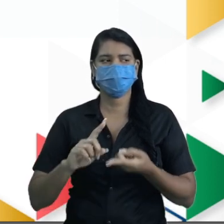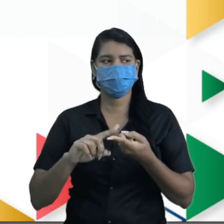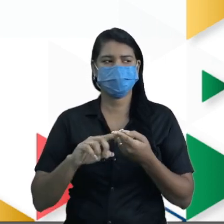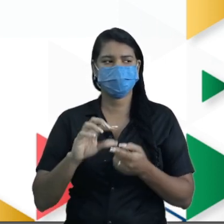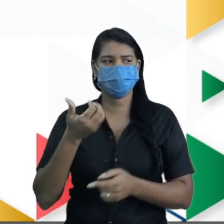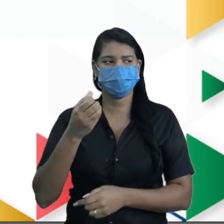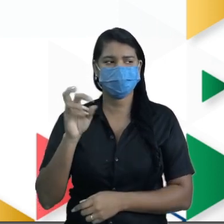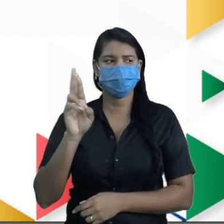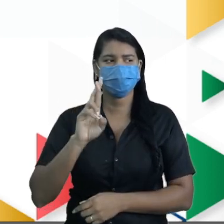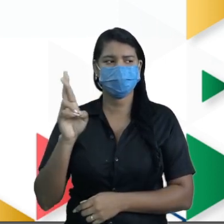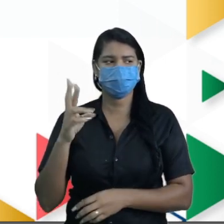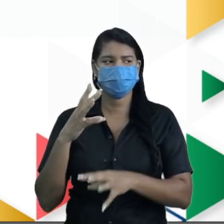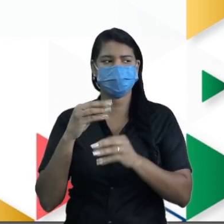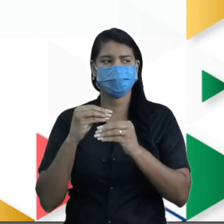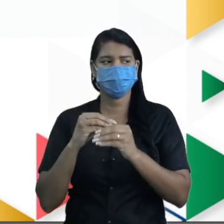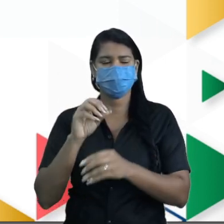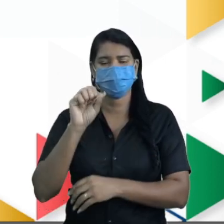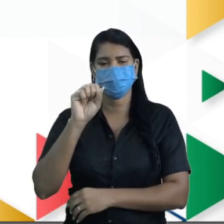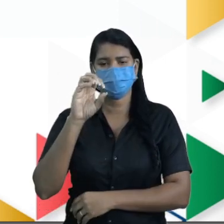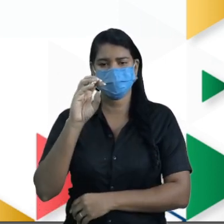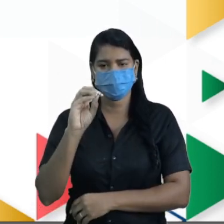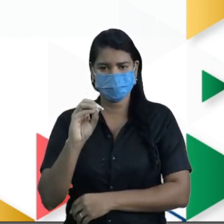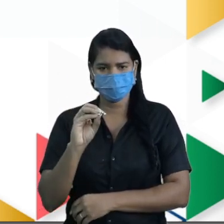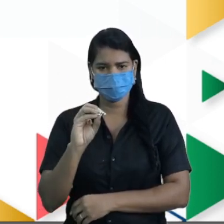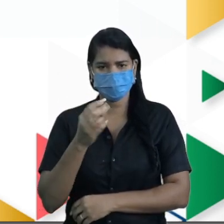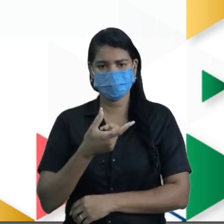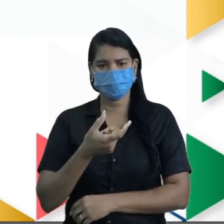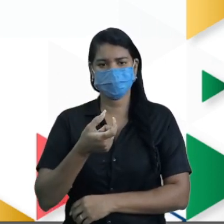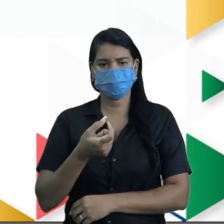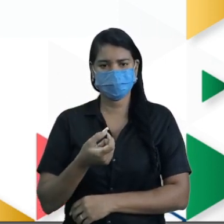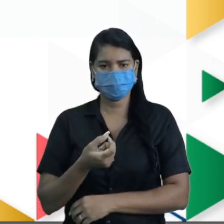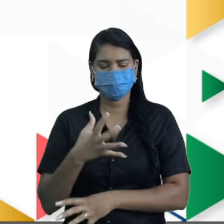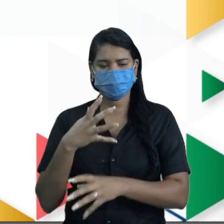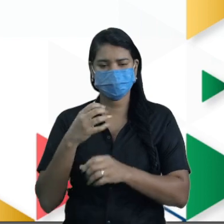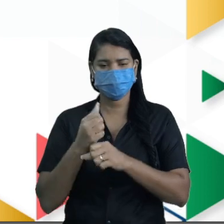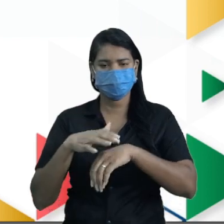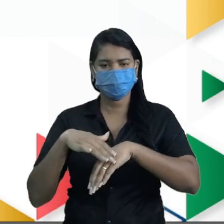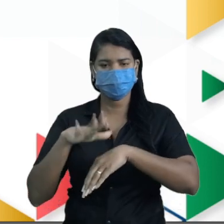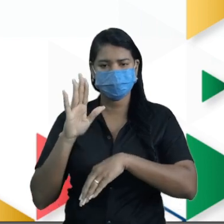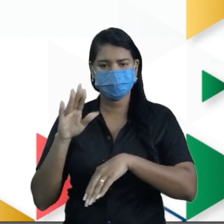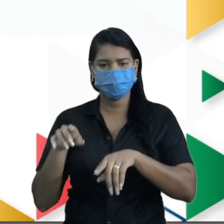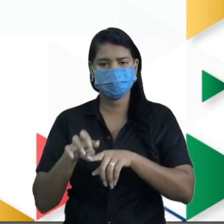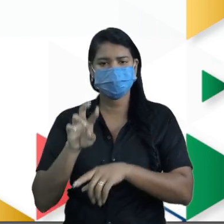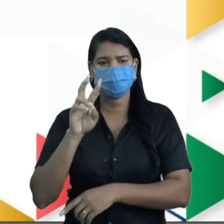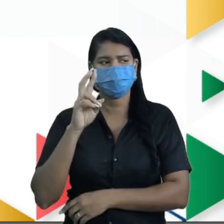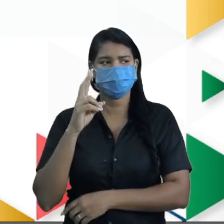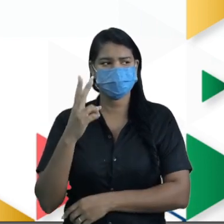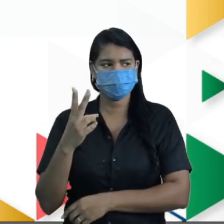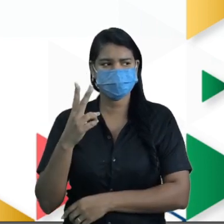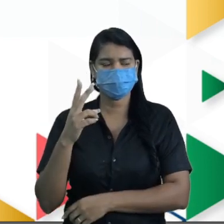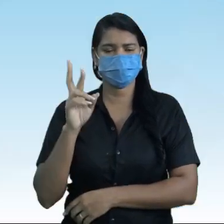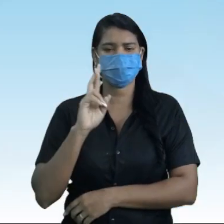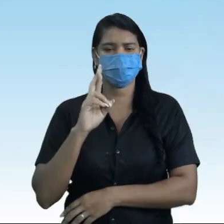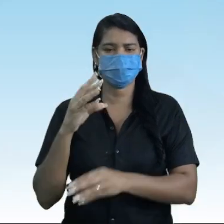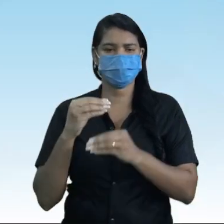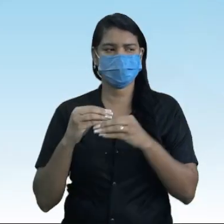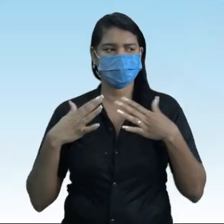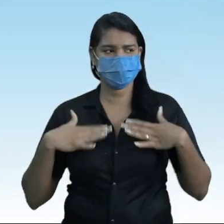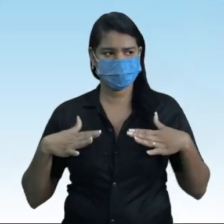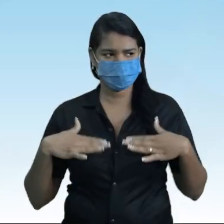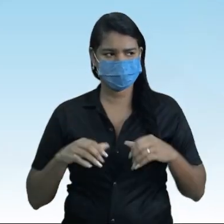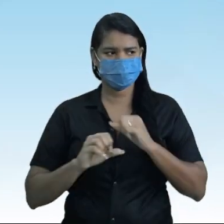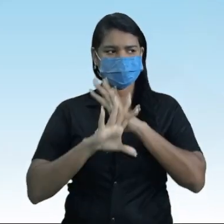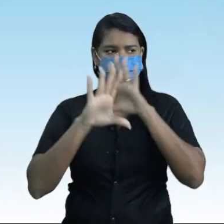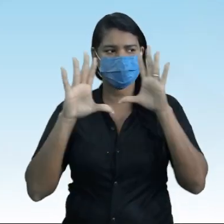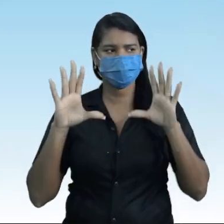,00 apenas$80,00. Então, há 20 notas a mais de R$2,00, tá claro? Ficou tranquilo pra você?